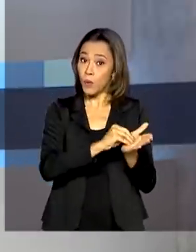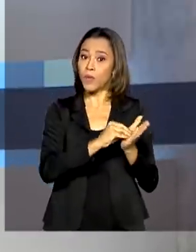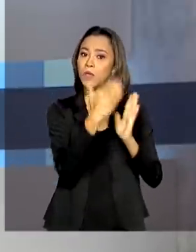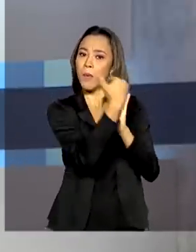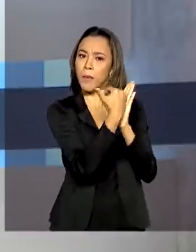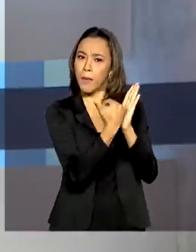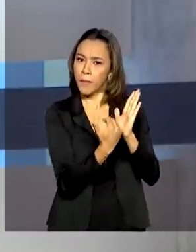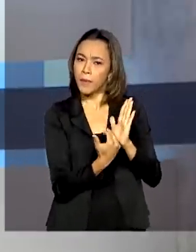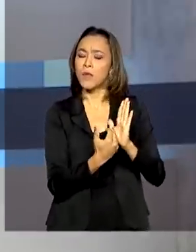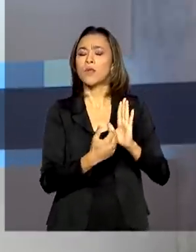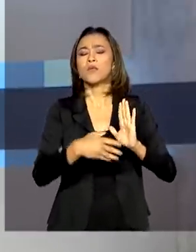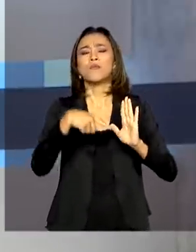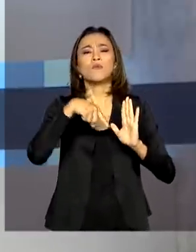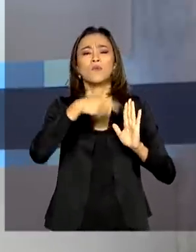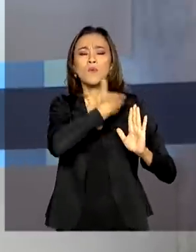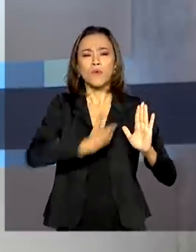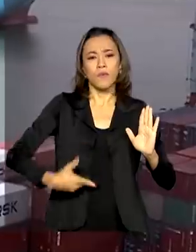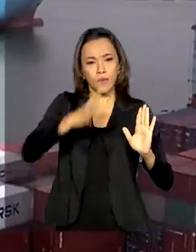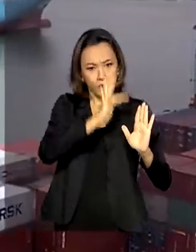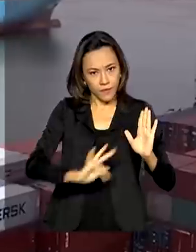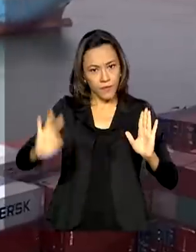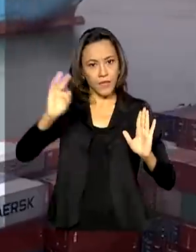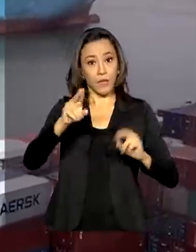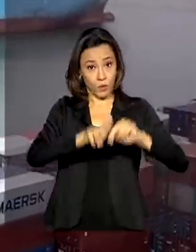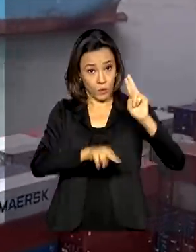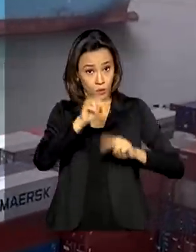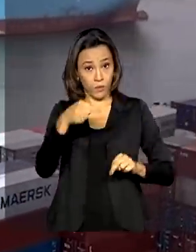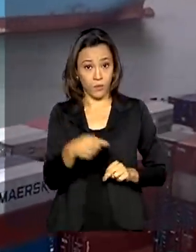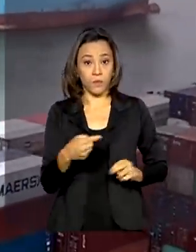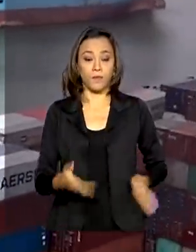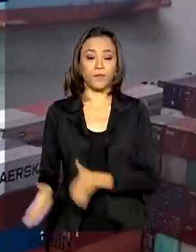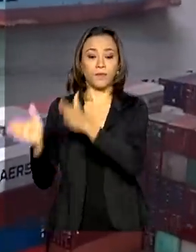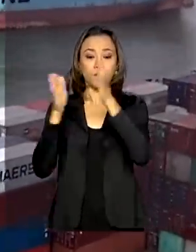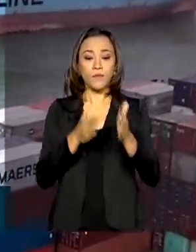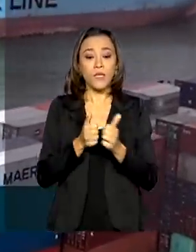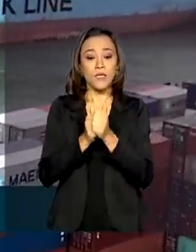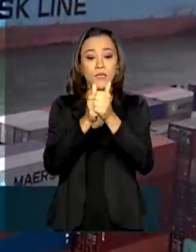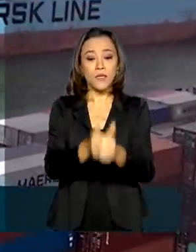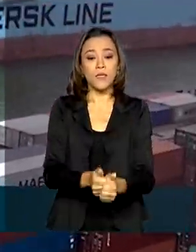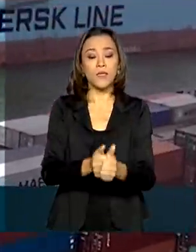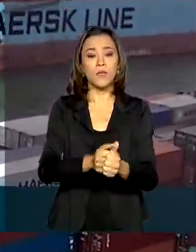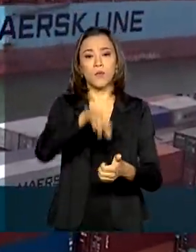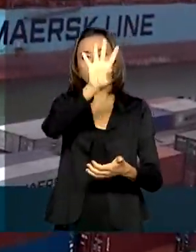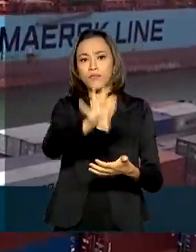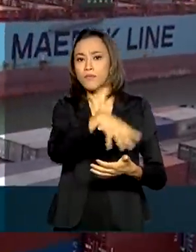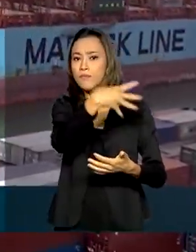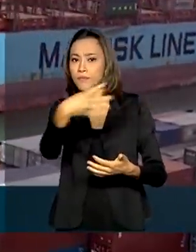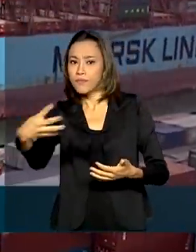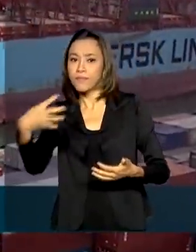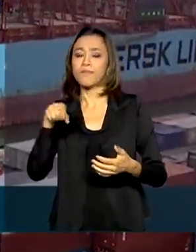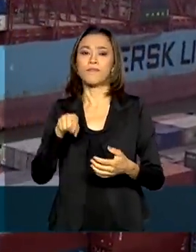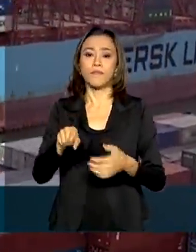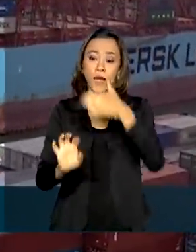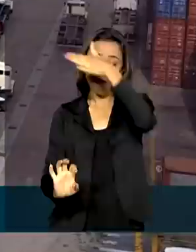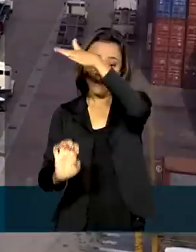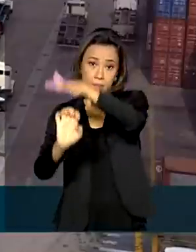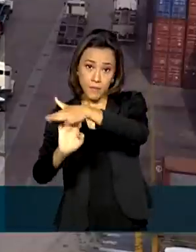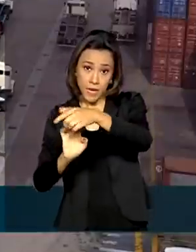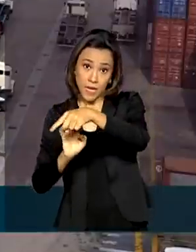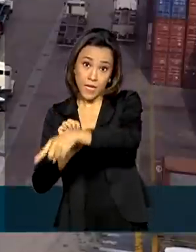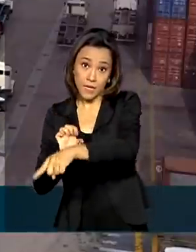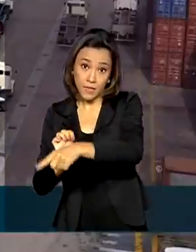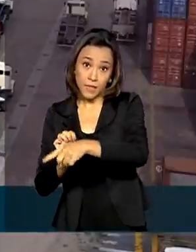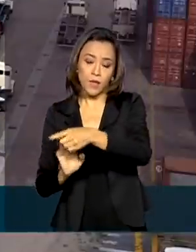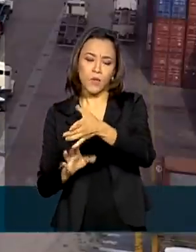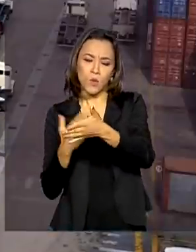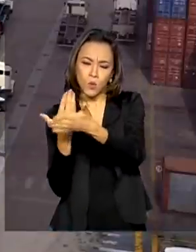investimentos do governo federal. De acordo com o cronograma apresentado pela empresa de planejamento e logística, os